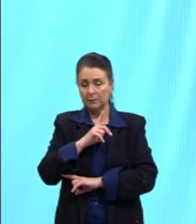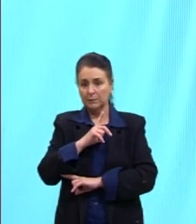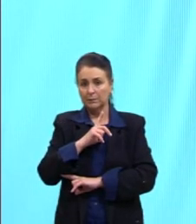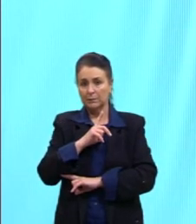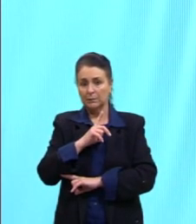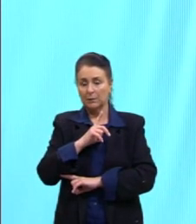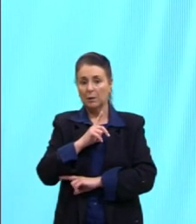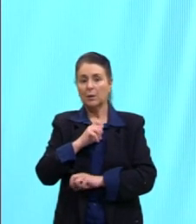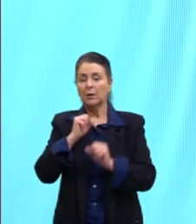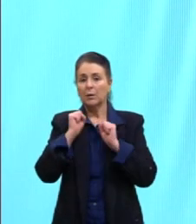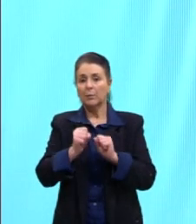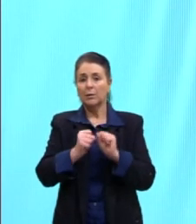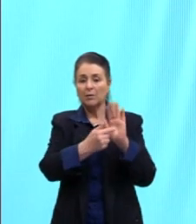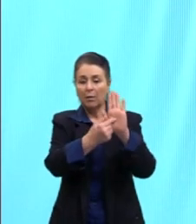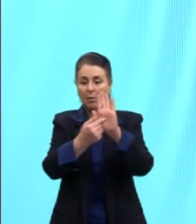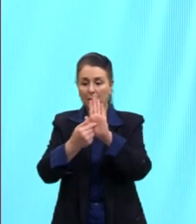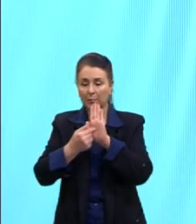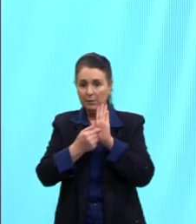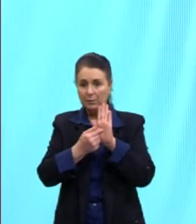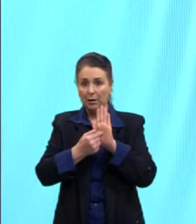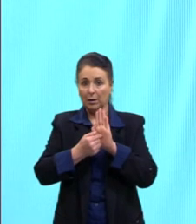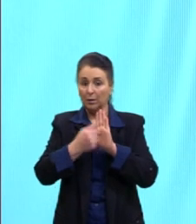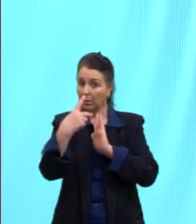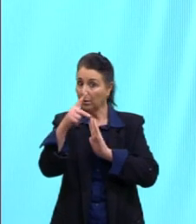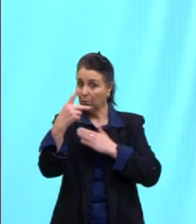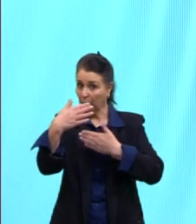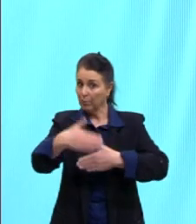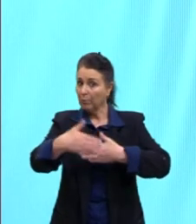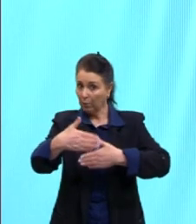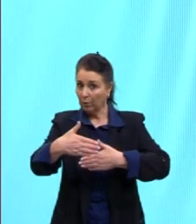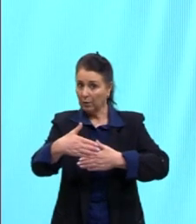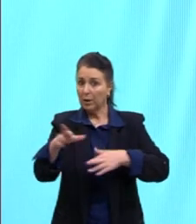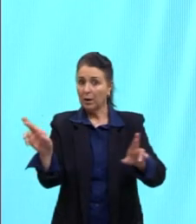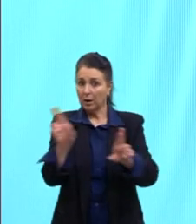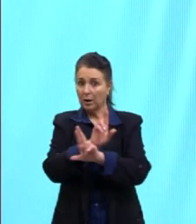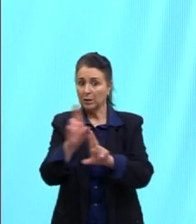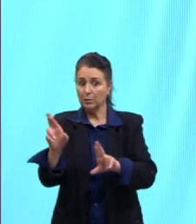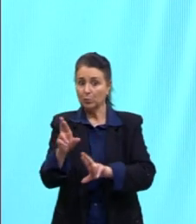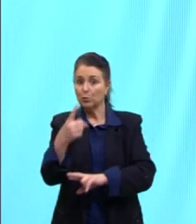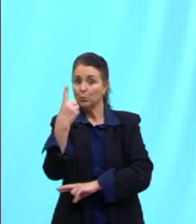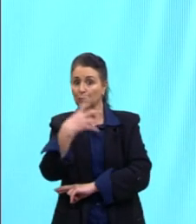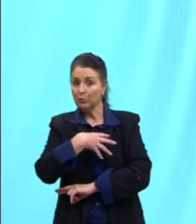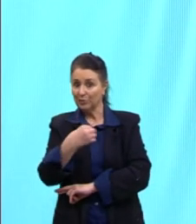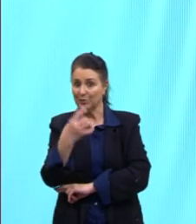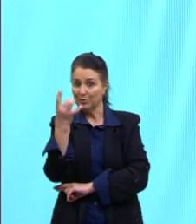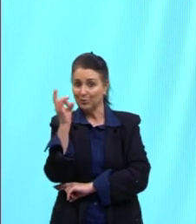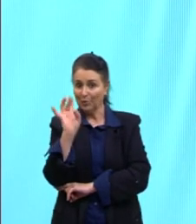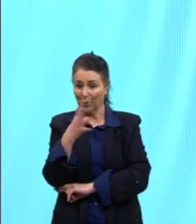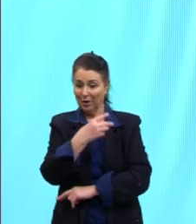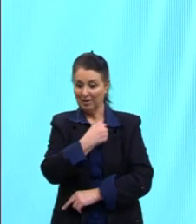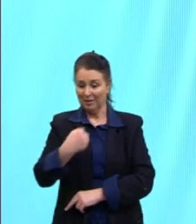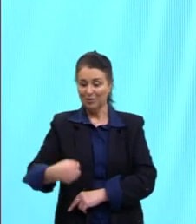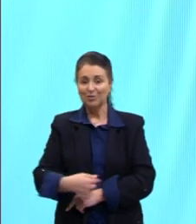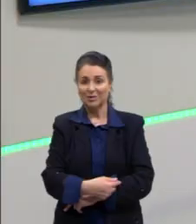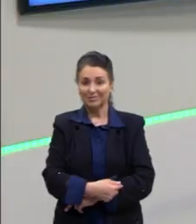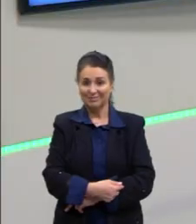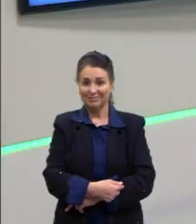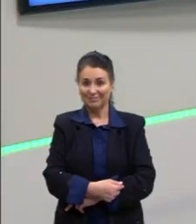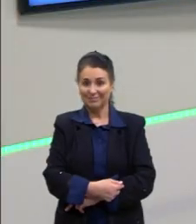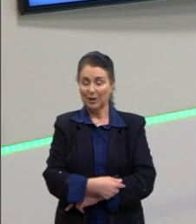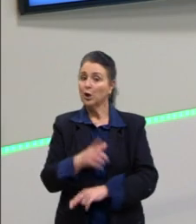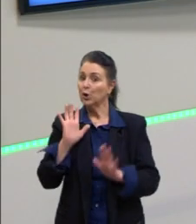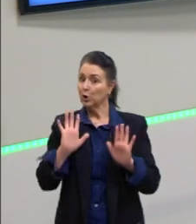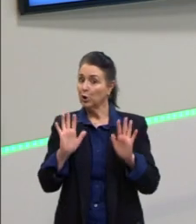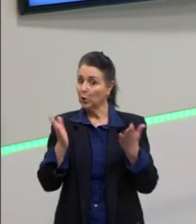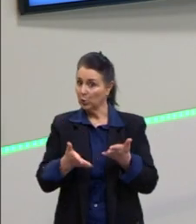que pode aparecer aí na tua prova, né, aparecer essa relação do filho único, e hoje ela está paradinha. Eu trago algumas imagens, aqui